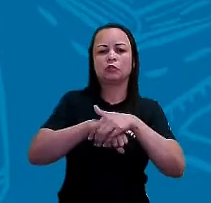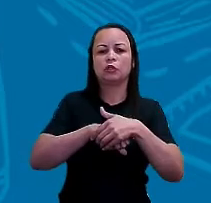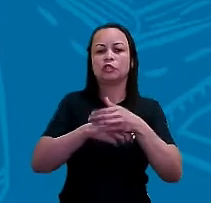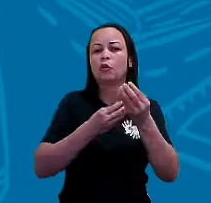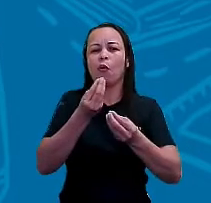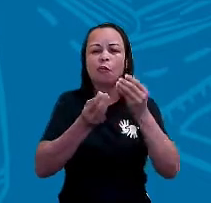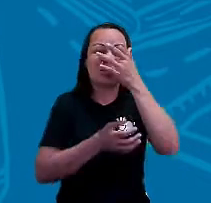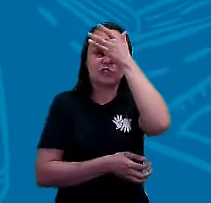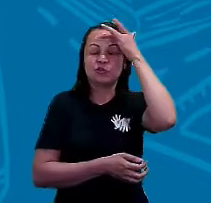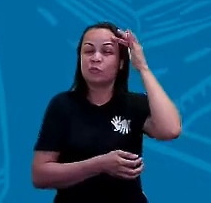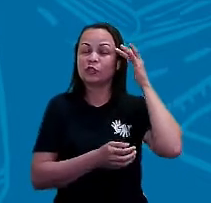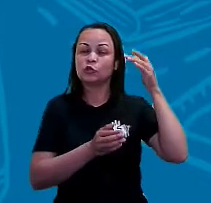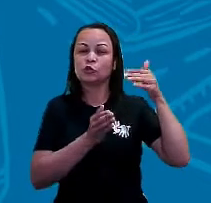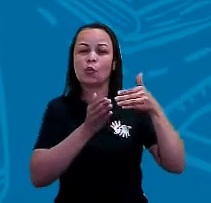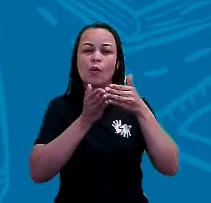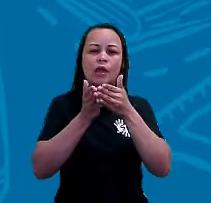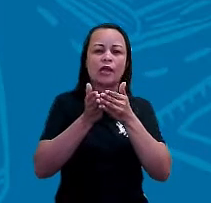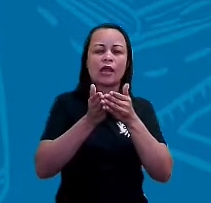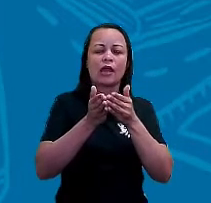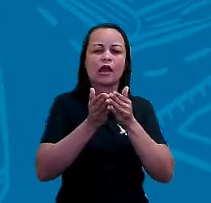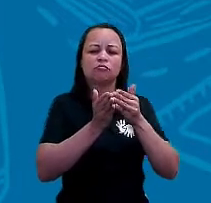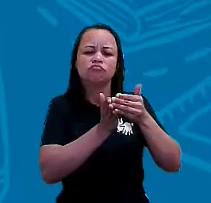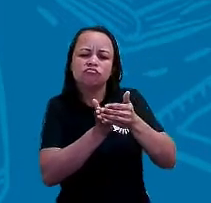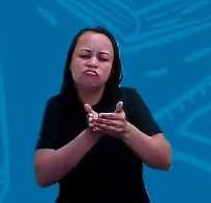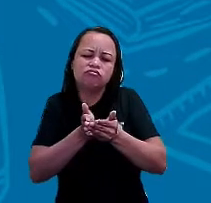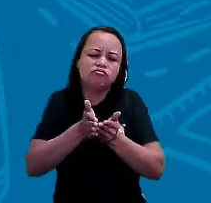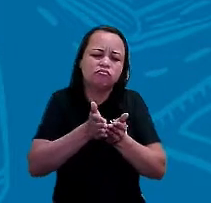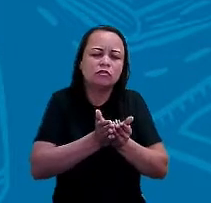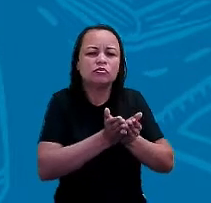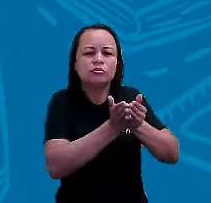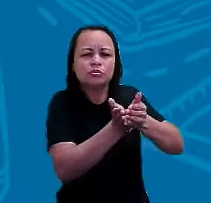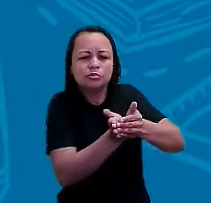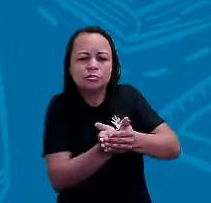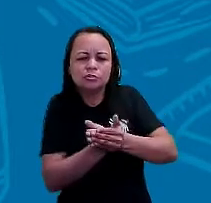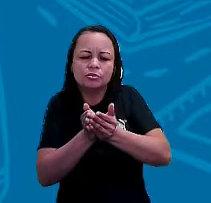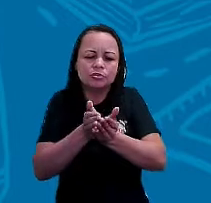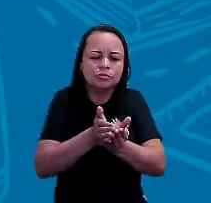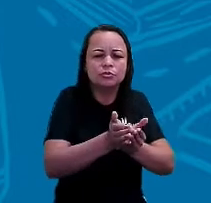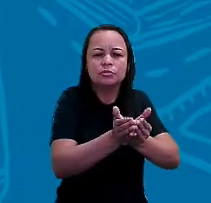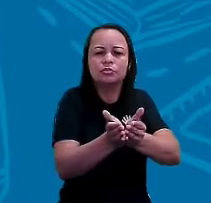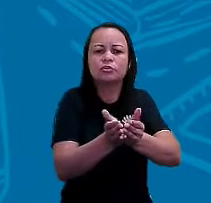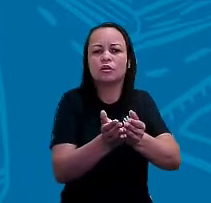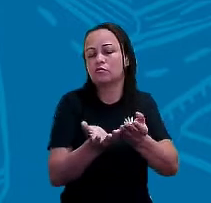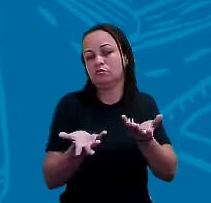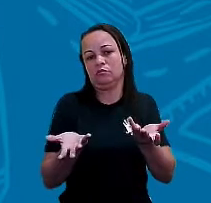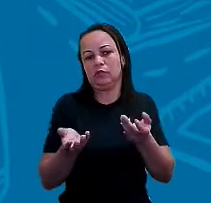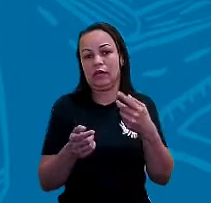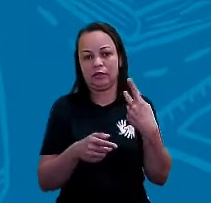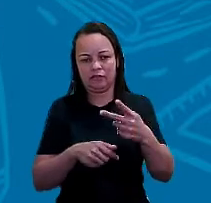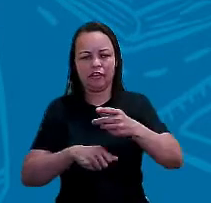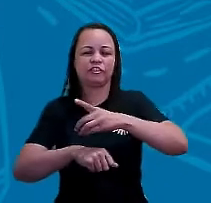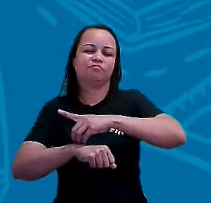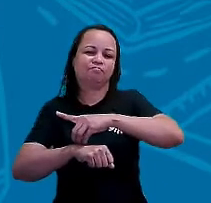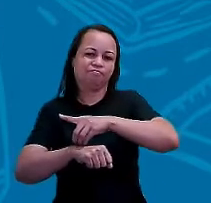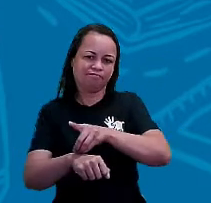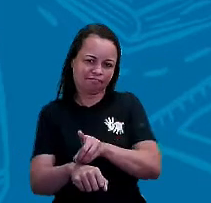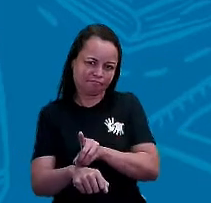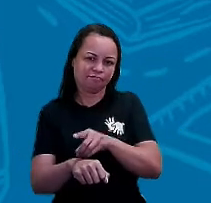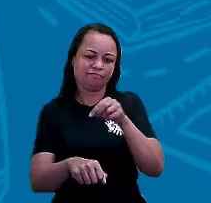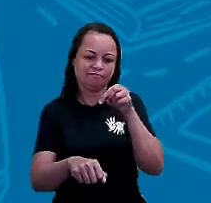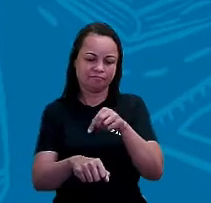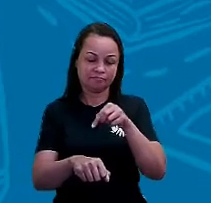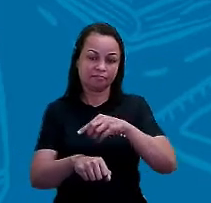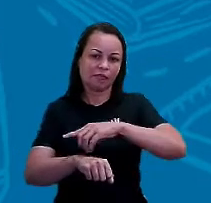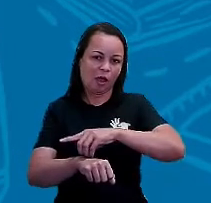iam, né? Direcionar o barco, né? Embarcação para aquele sentido que eles queriam. Através desse instrumento, né? Da